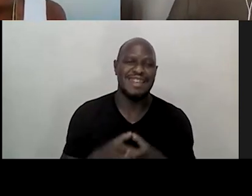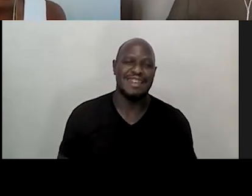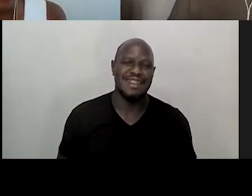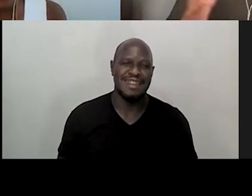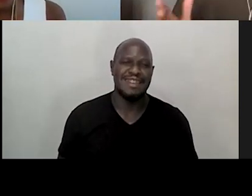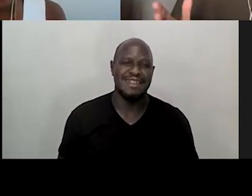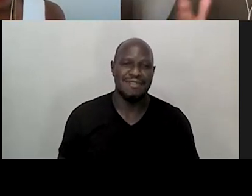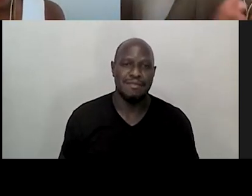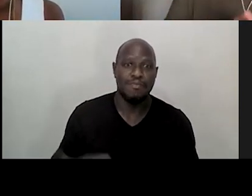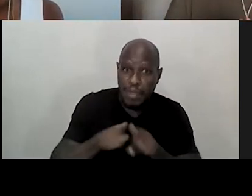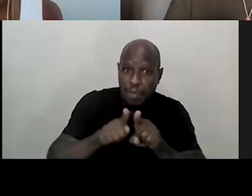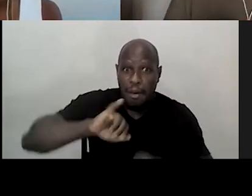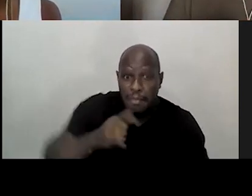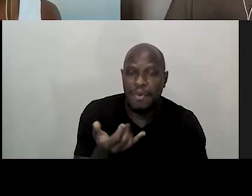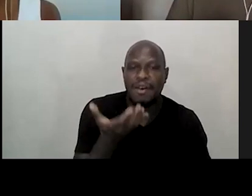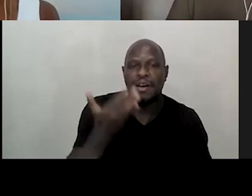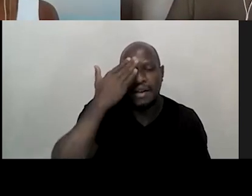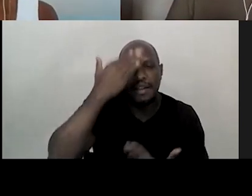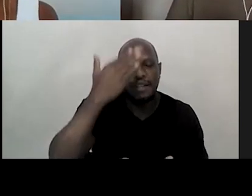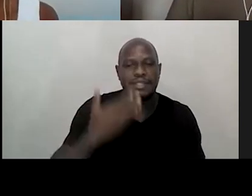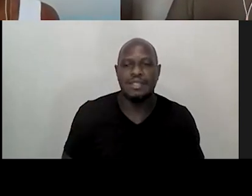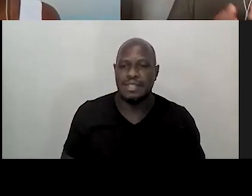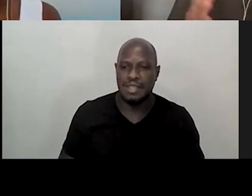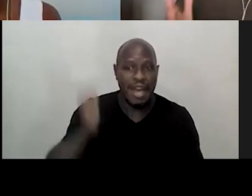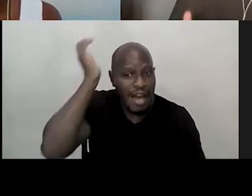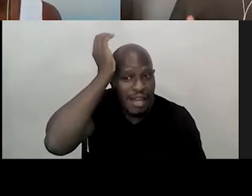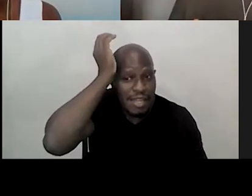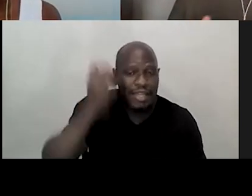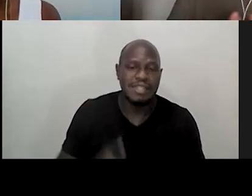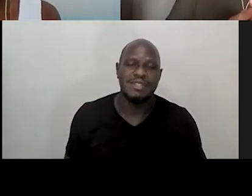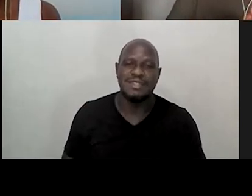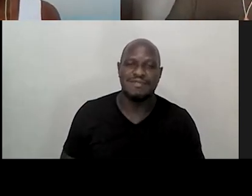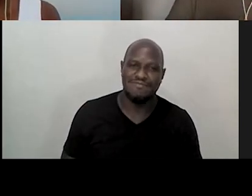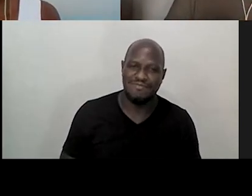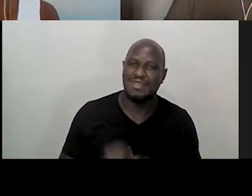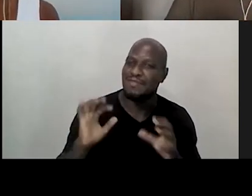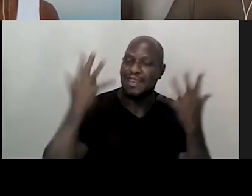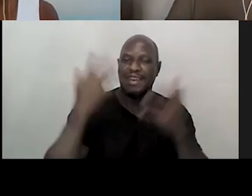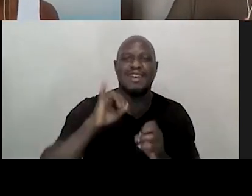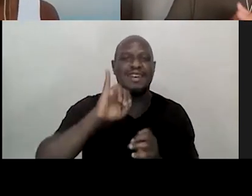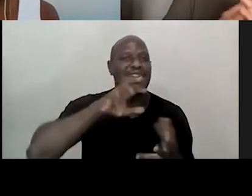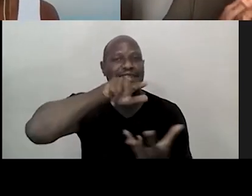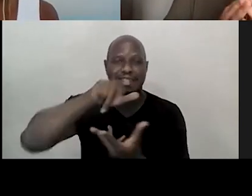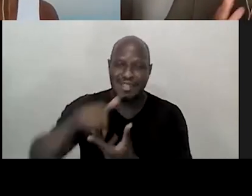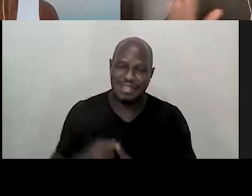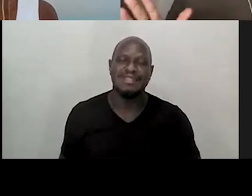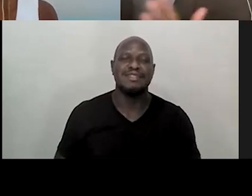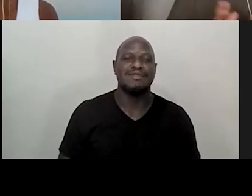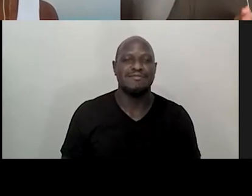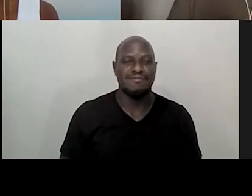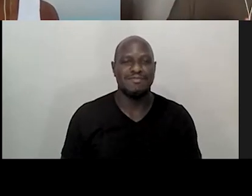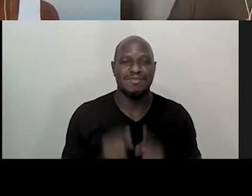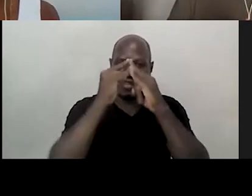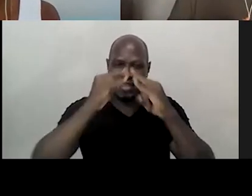Também quero aproveitar para agradecer ao SESC por esse festival lindo, o Festival Internacional SESC de Circo, na sua